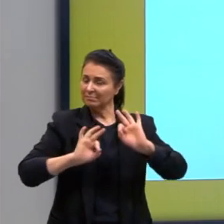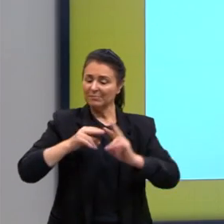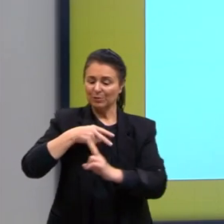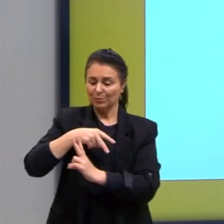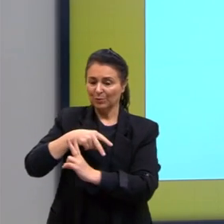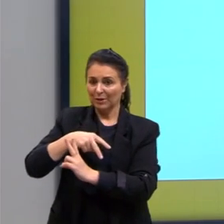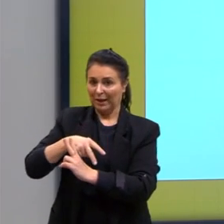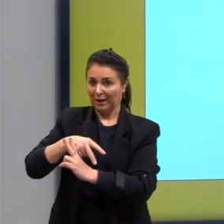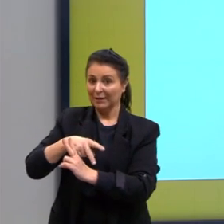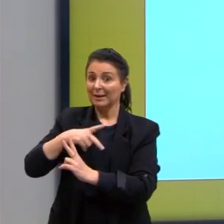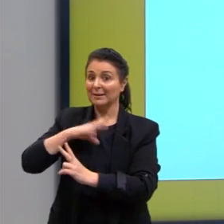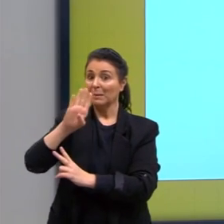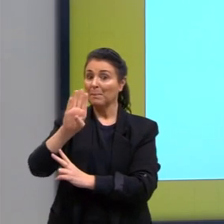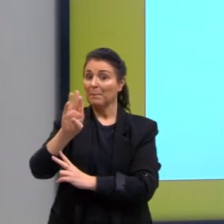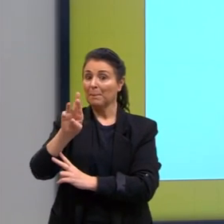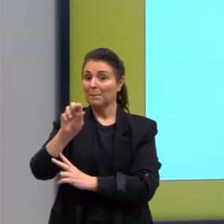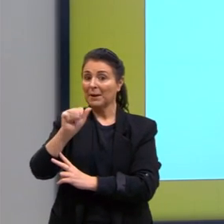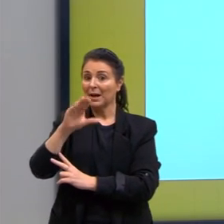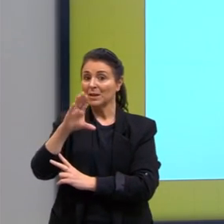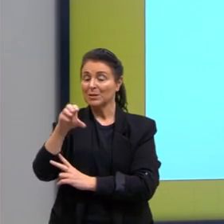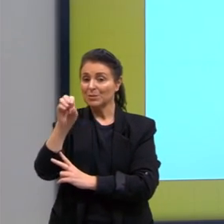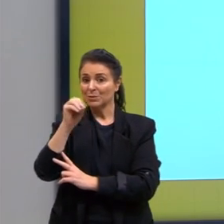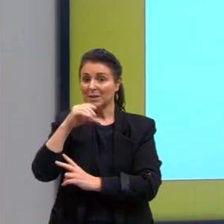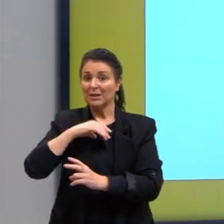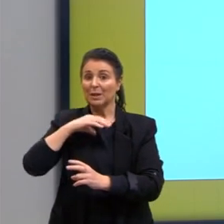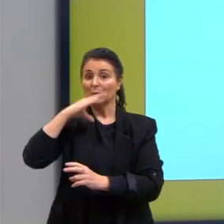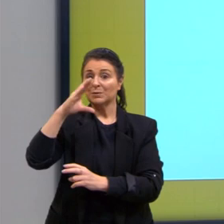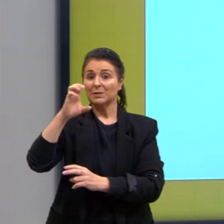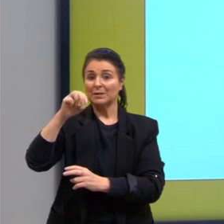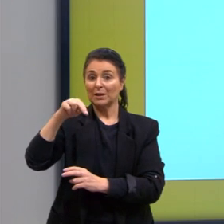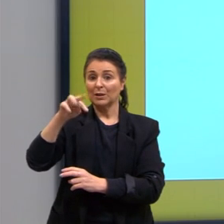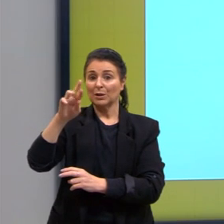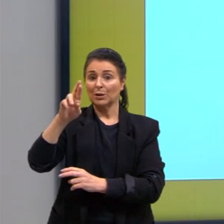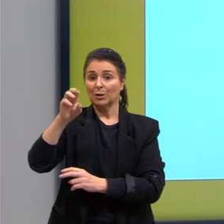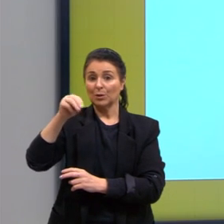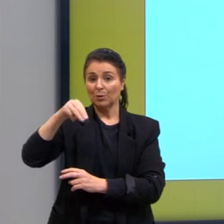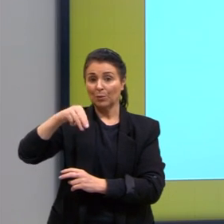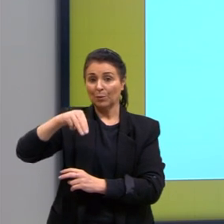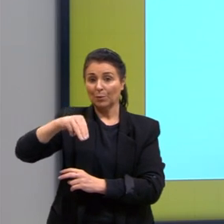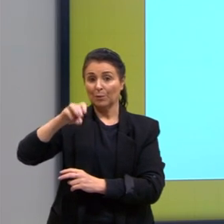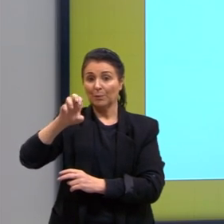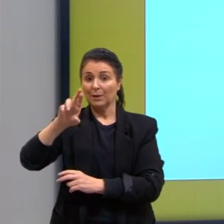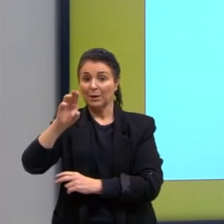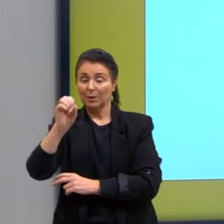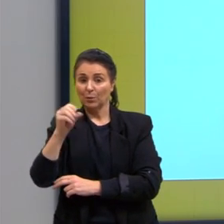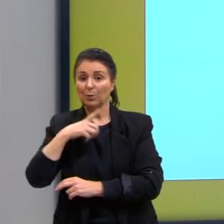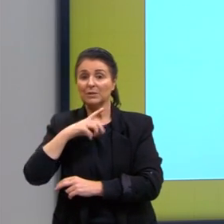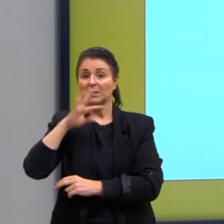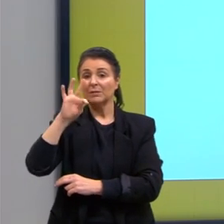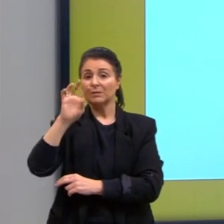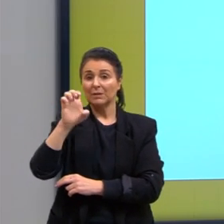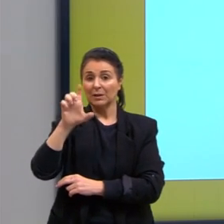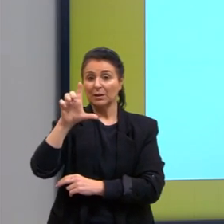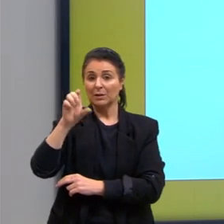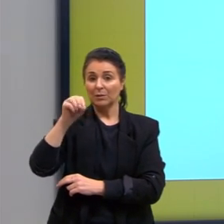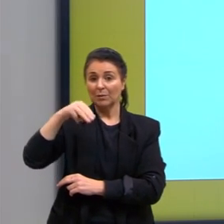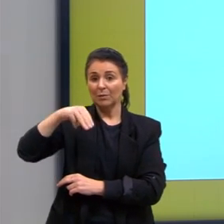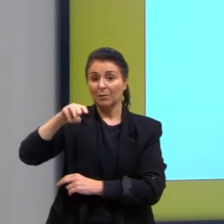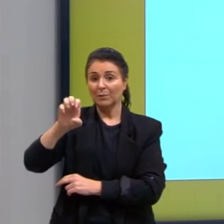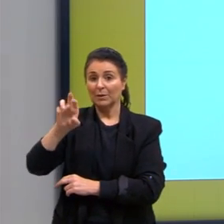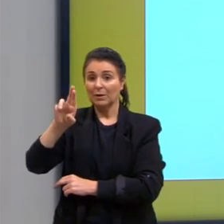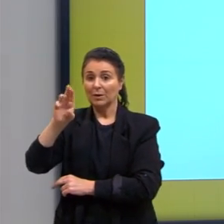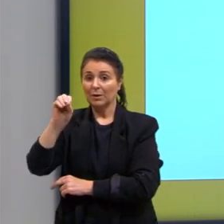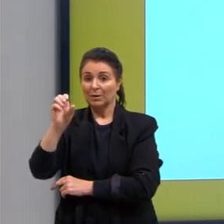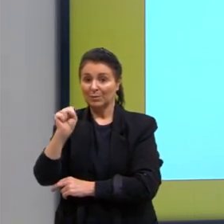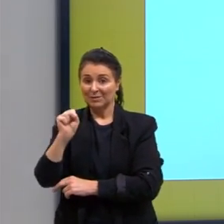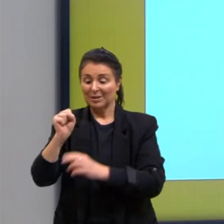braços, o centrômero, que a parte mais afinalada, e os telômeros, que são as partes mais nas